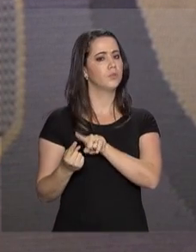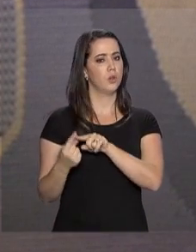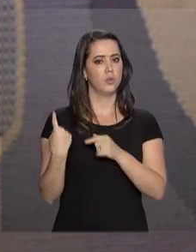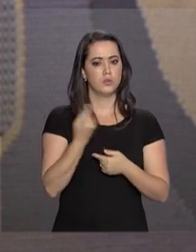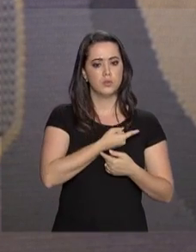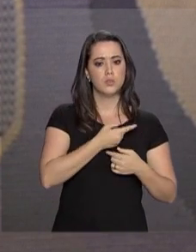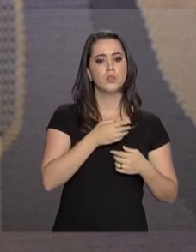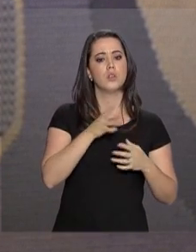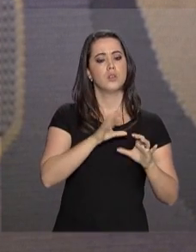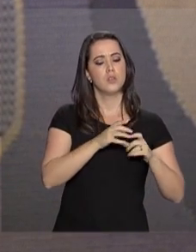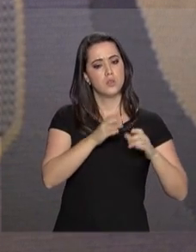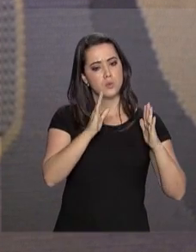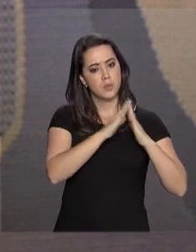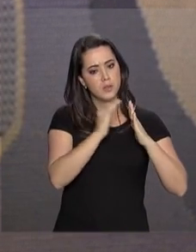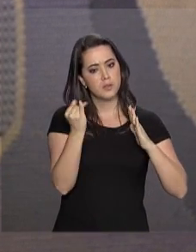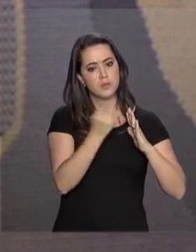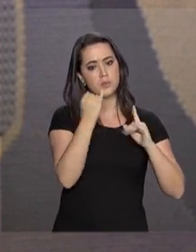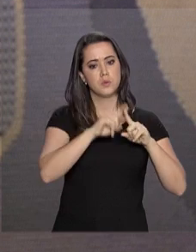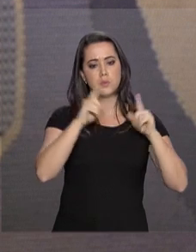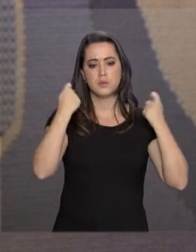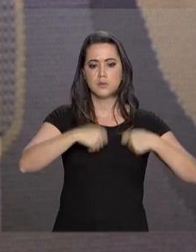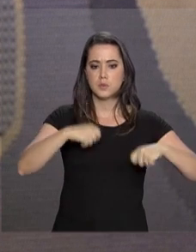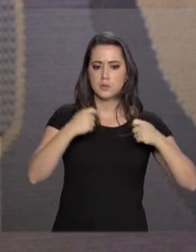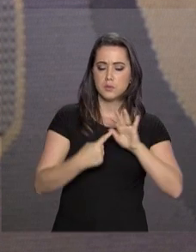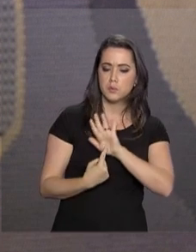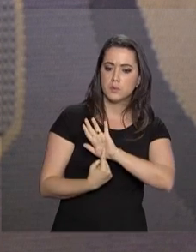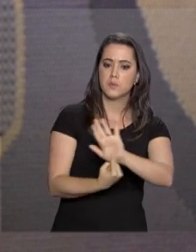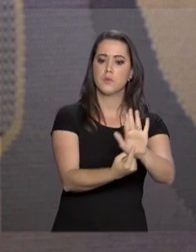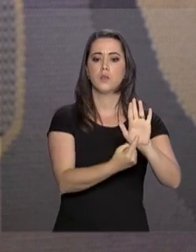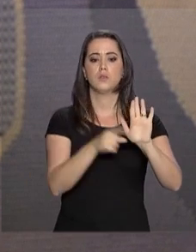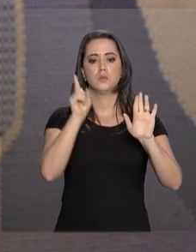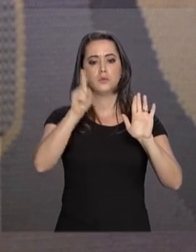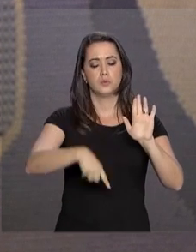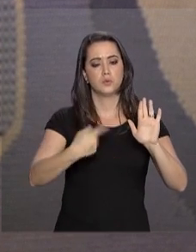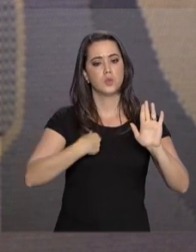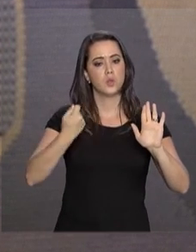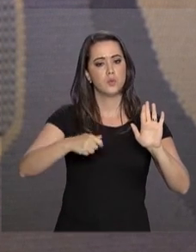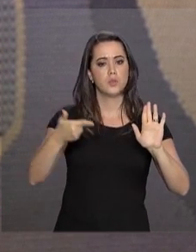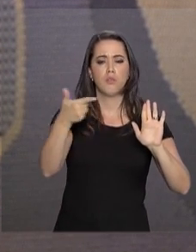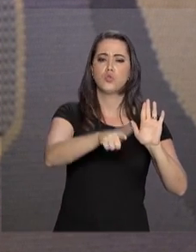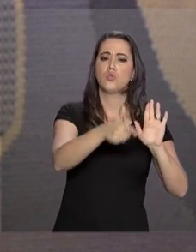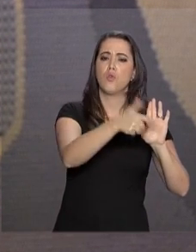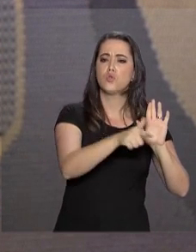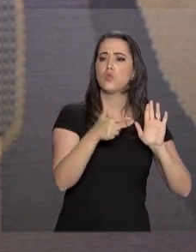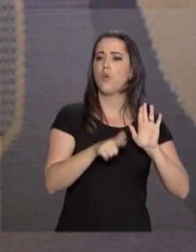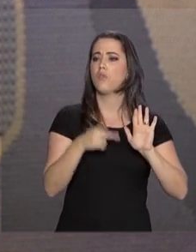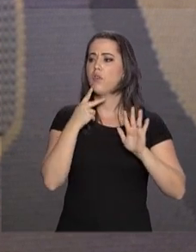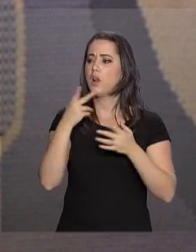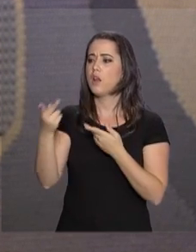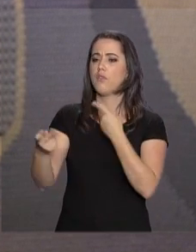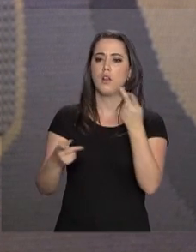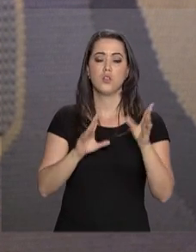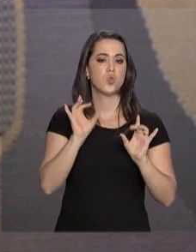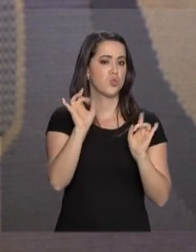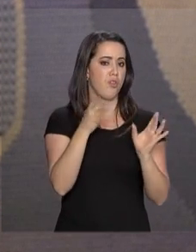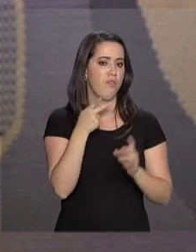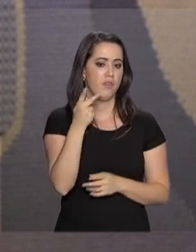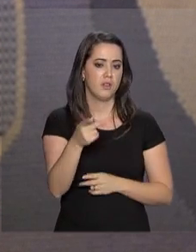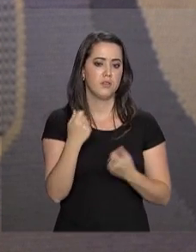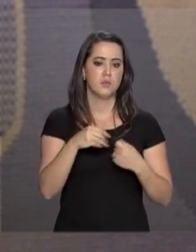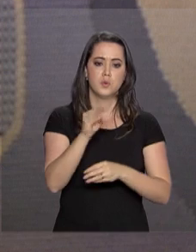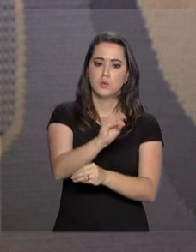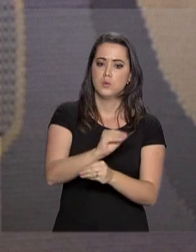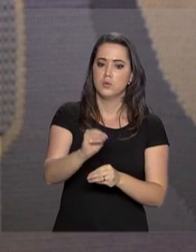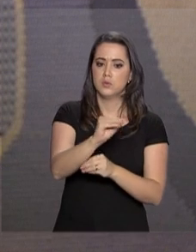Somos, claro que sim. Mas para sê-lo, precisamos mostrá-lo e não ficar simplesmente repetindo isso uns para os outros. Nós vamos